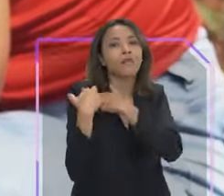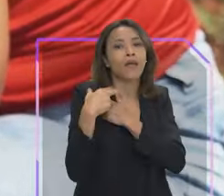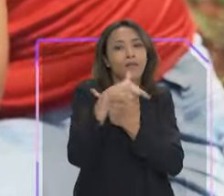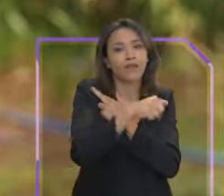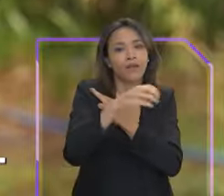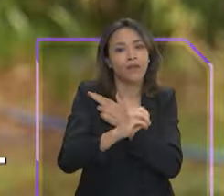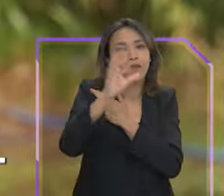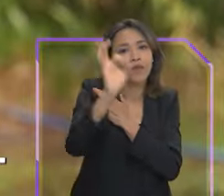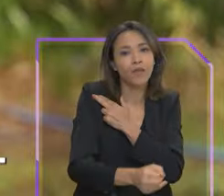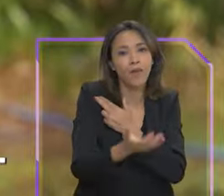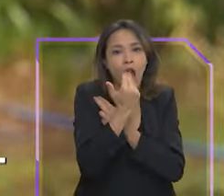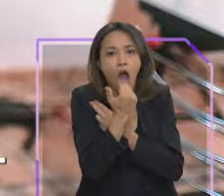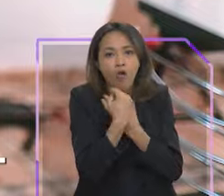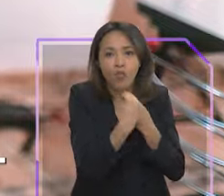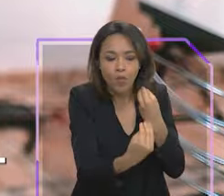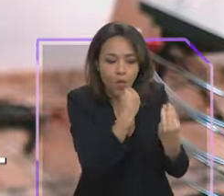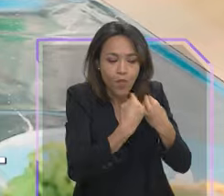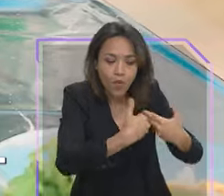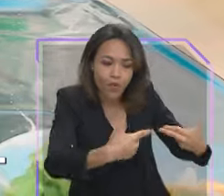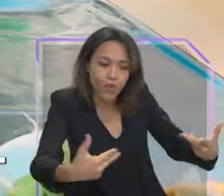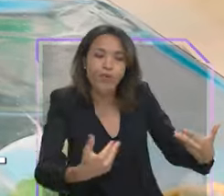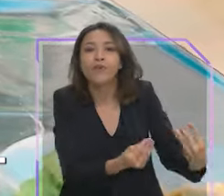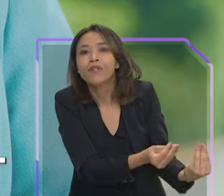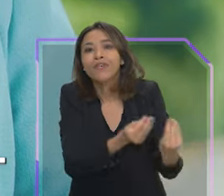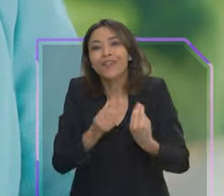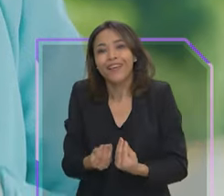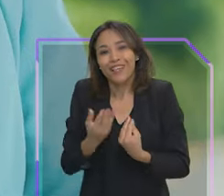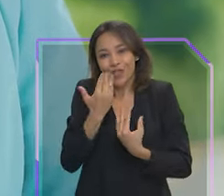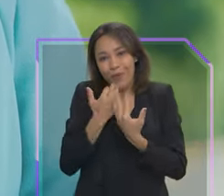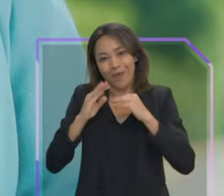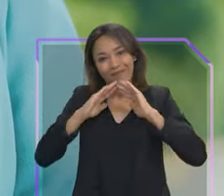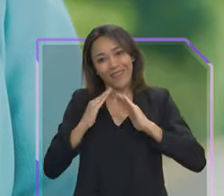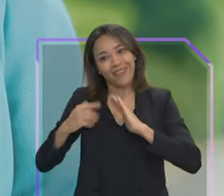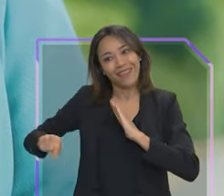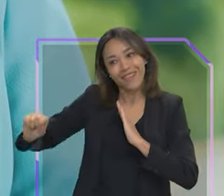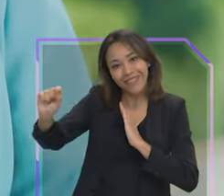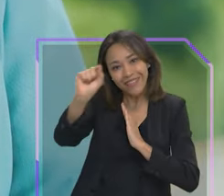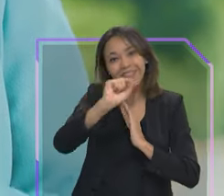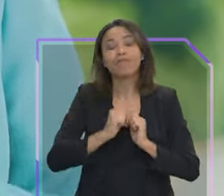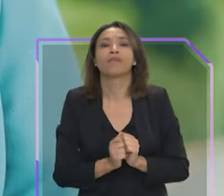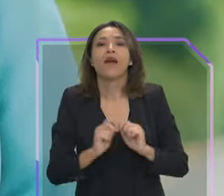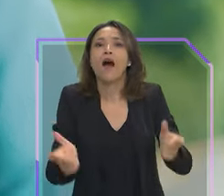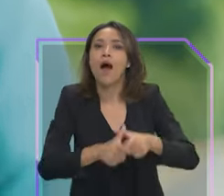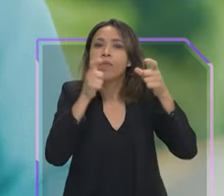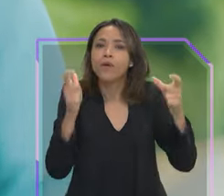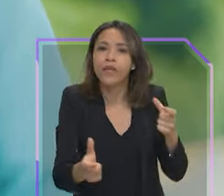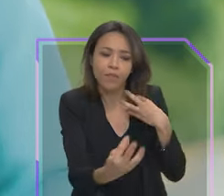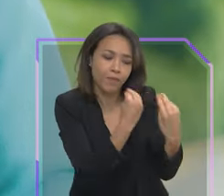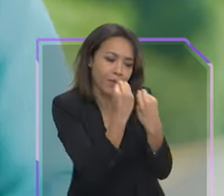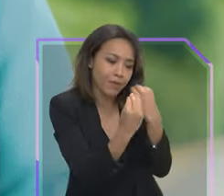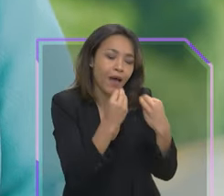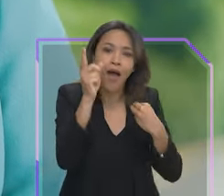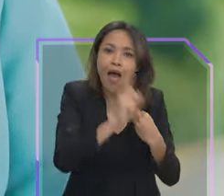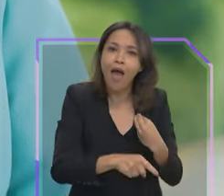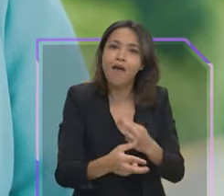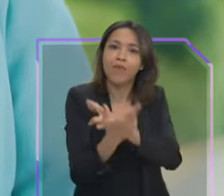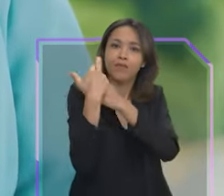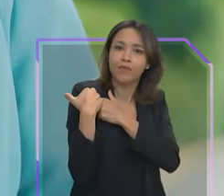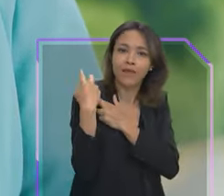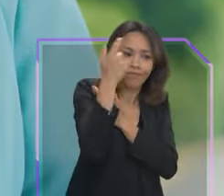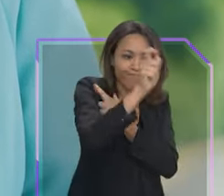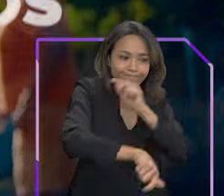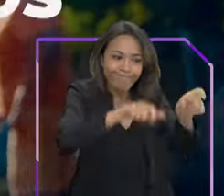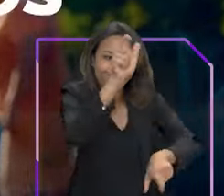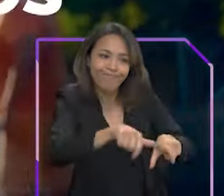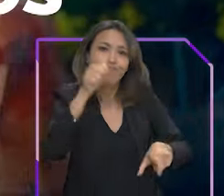70% dos alimentos que chegam à nossa mesa. Isso significa que a maior parte de alimentos que consumimos foram